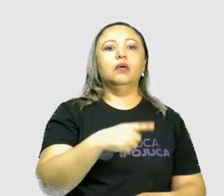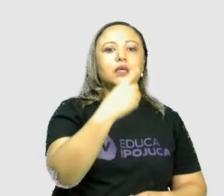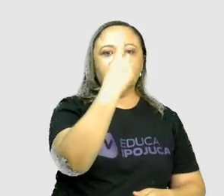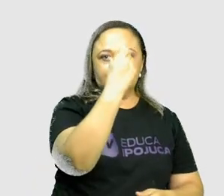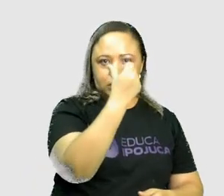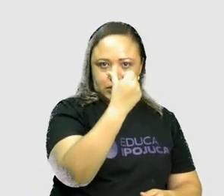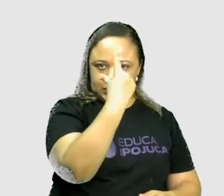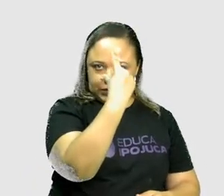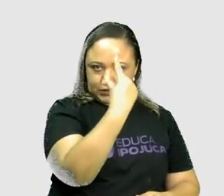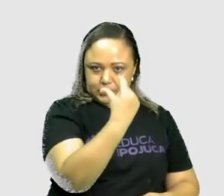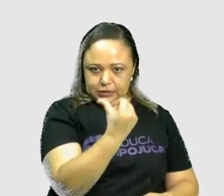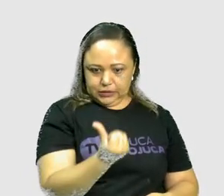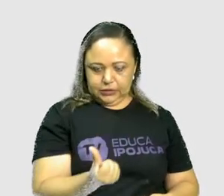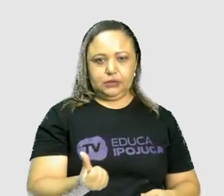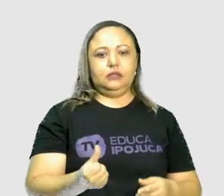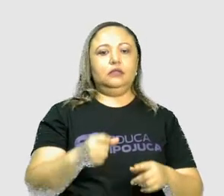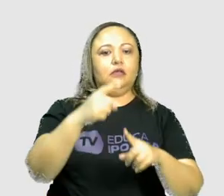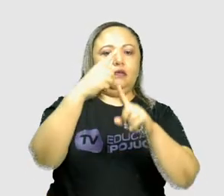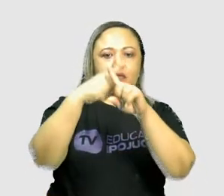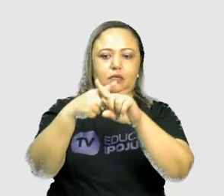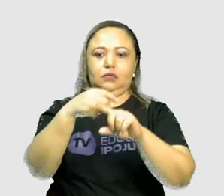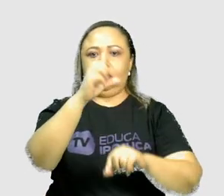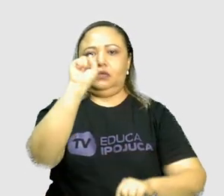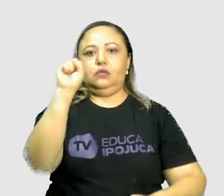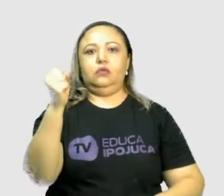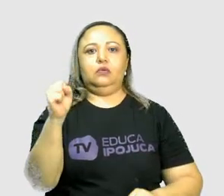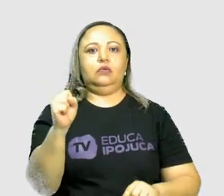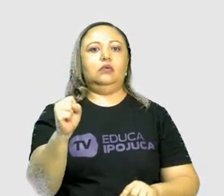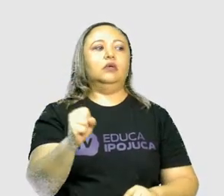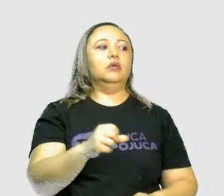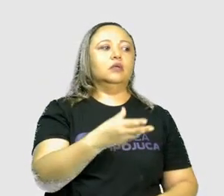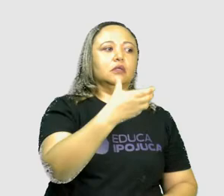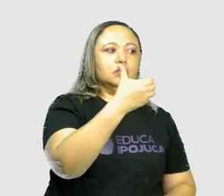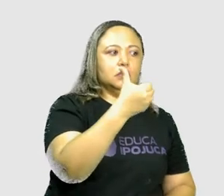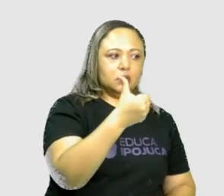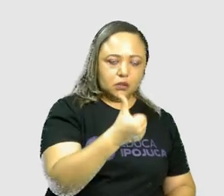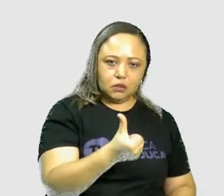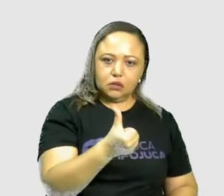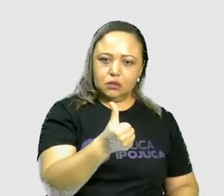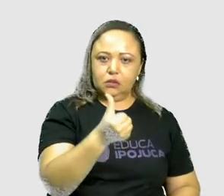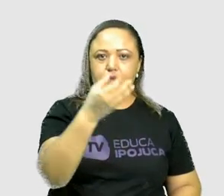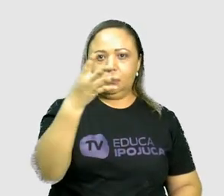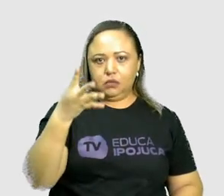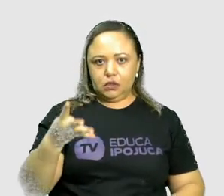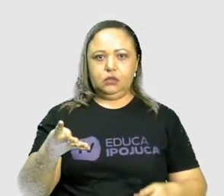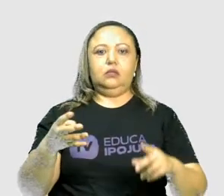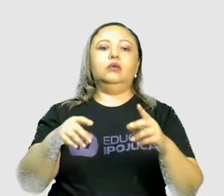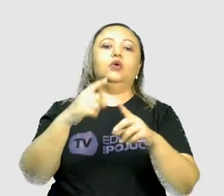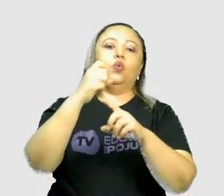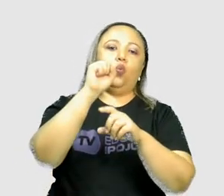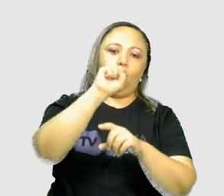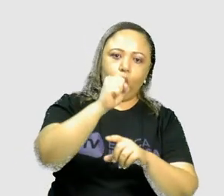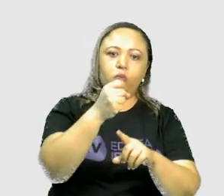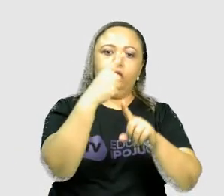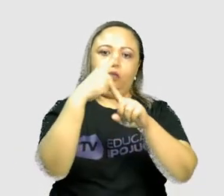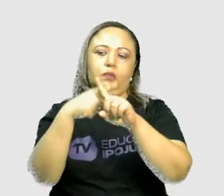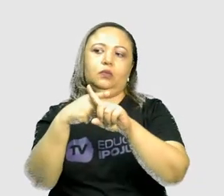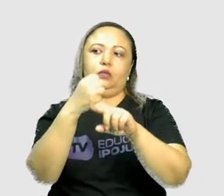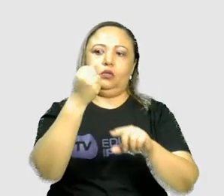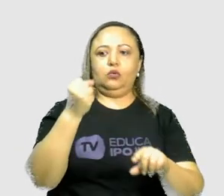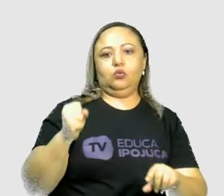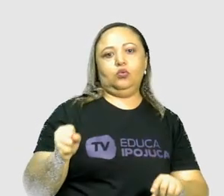Já o 64, é 8 vezes 8. E o 72? Dá sim.